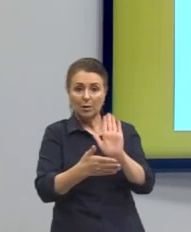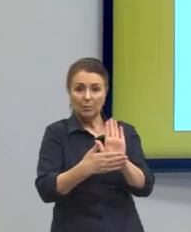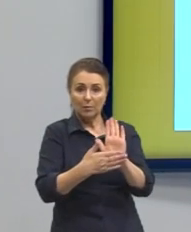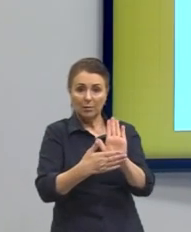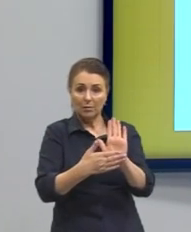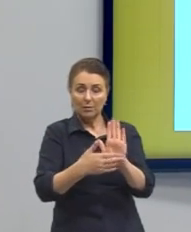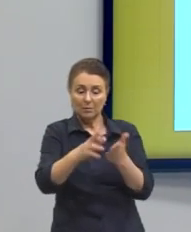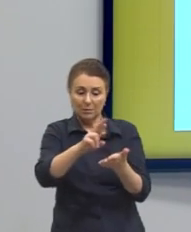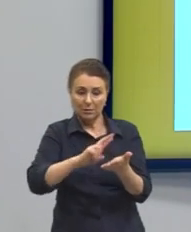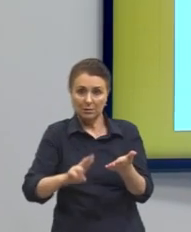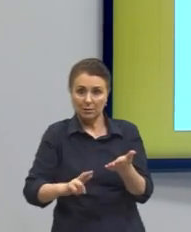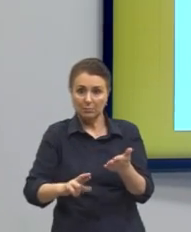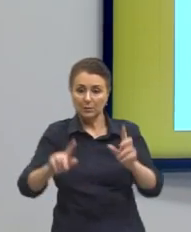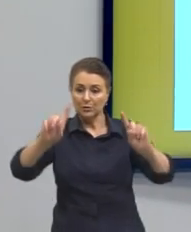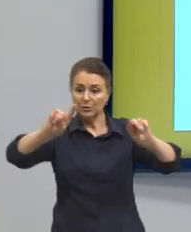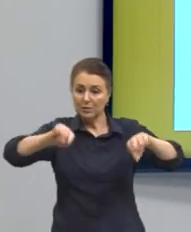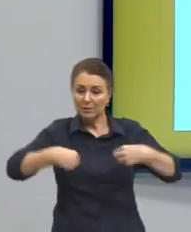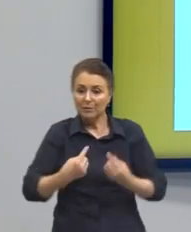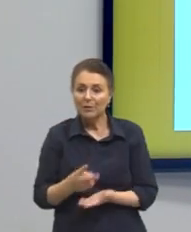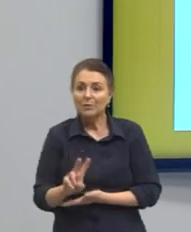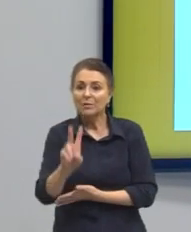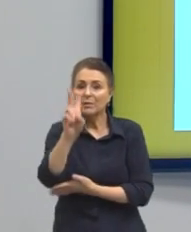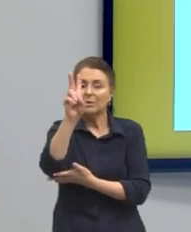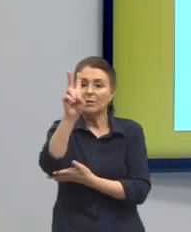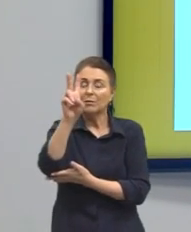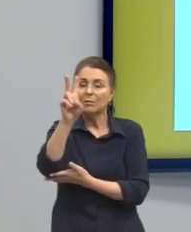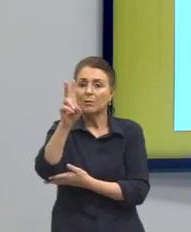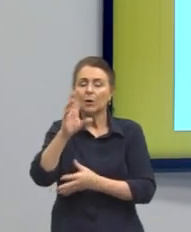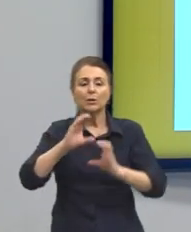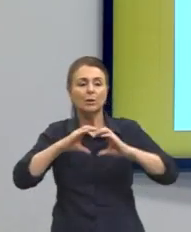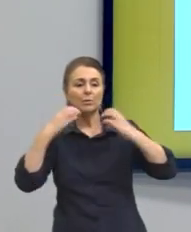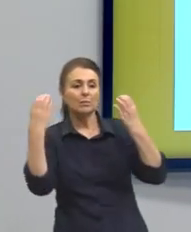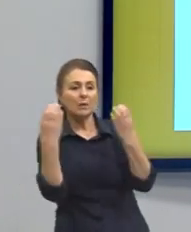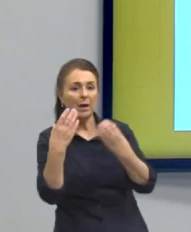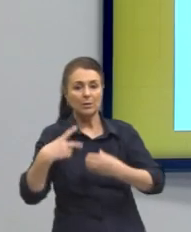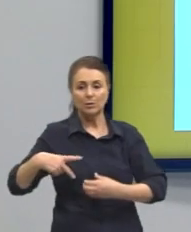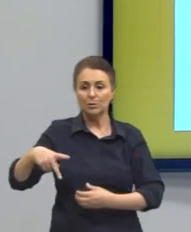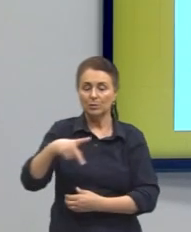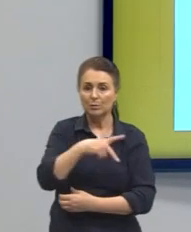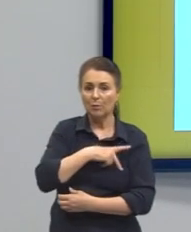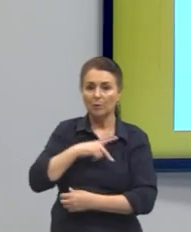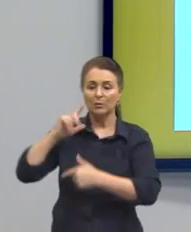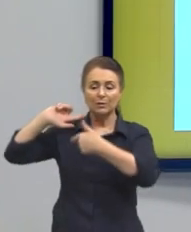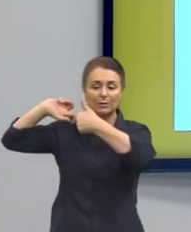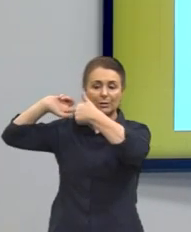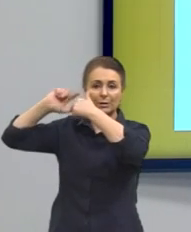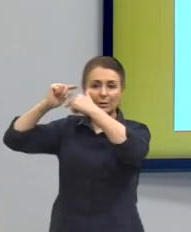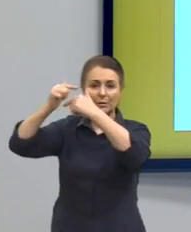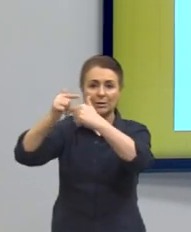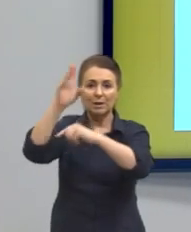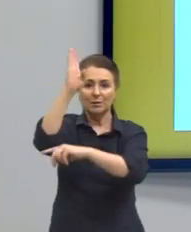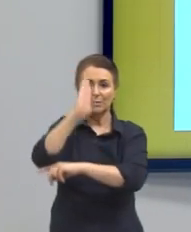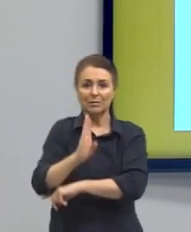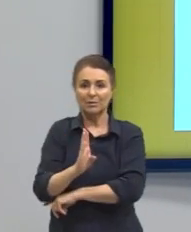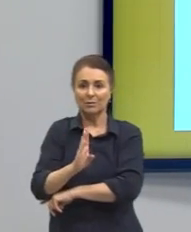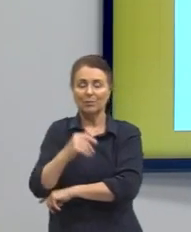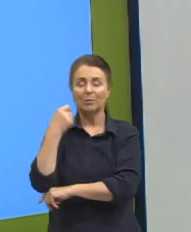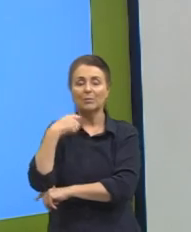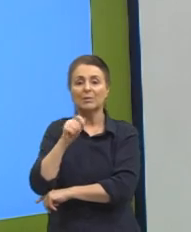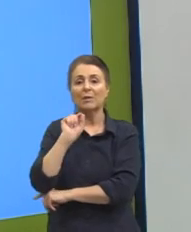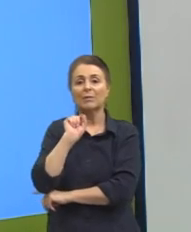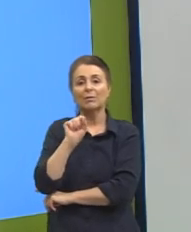está ali dizendo desafios para a valorização de comunidades e povos tradicionais no Brasil. Então, gente precisava de quê?